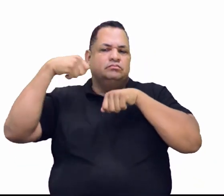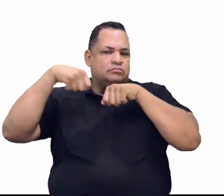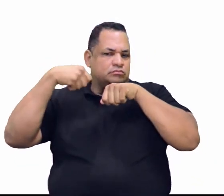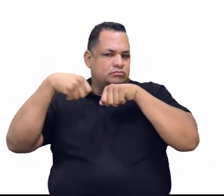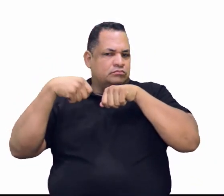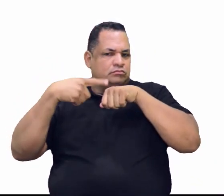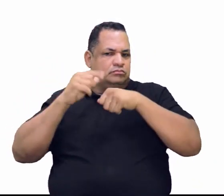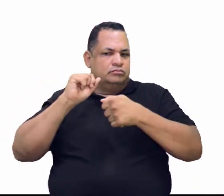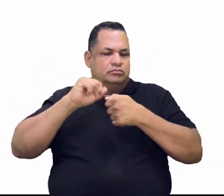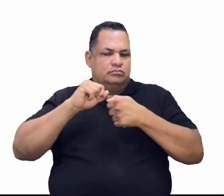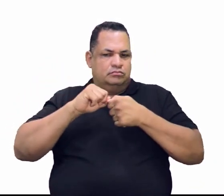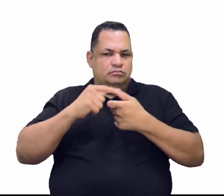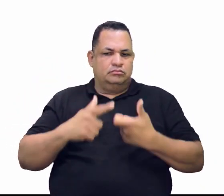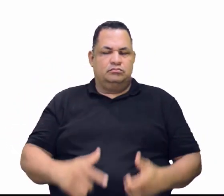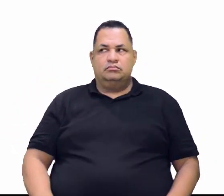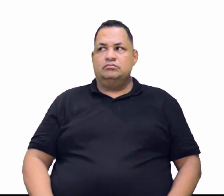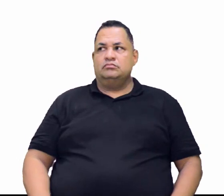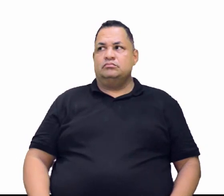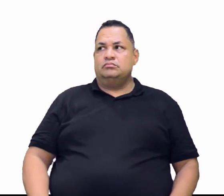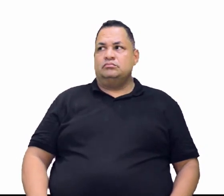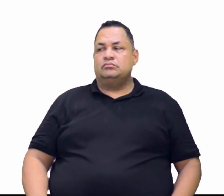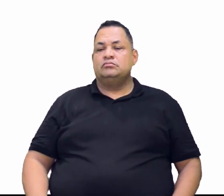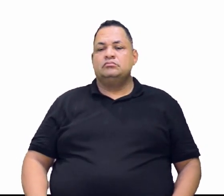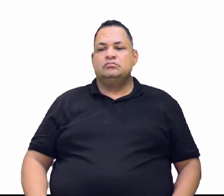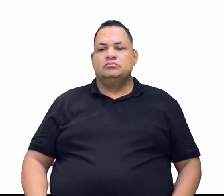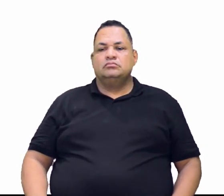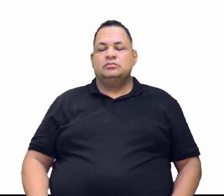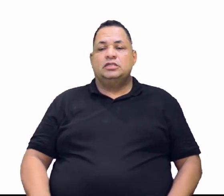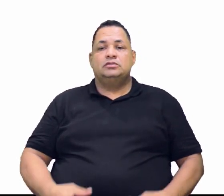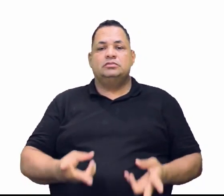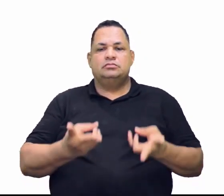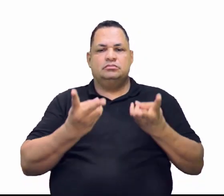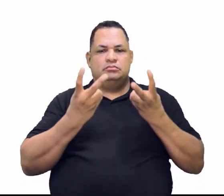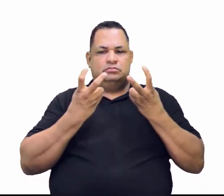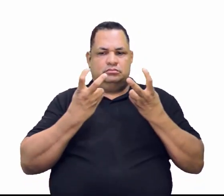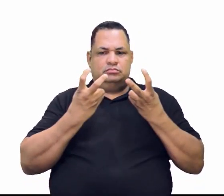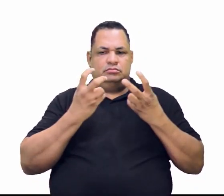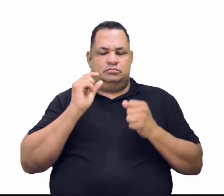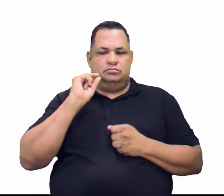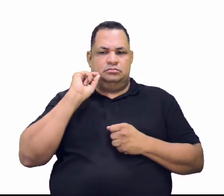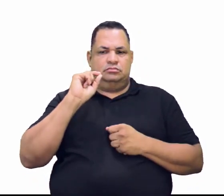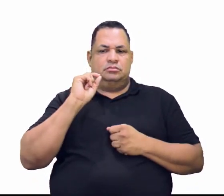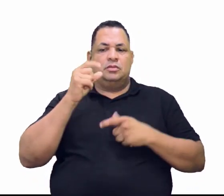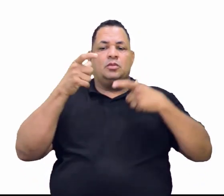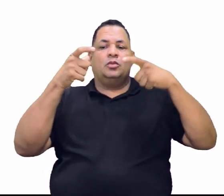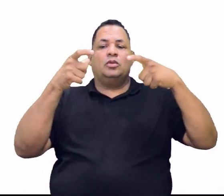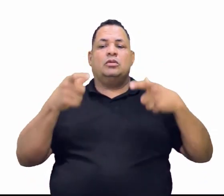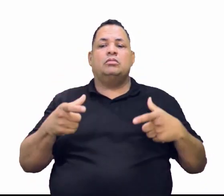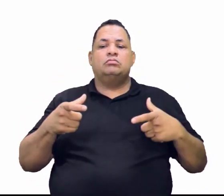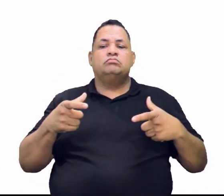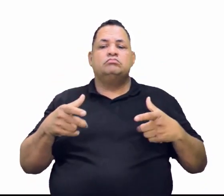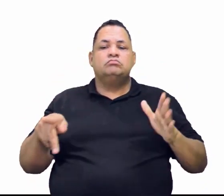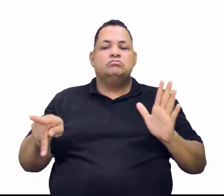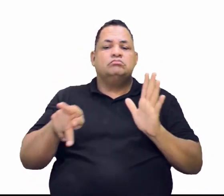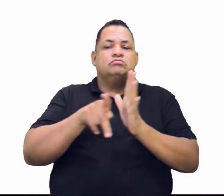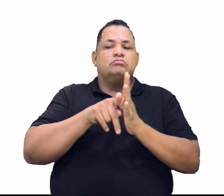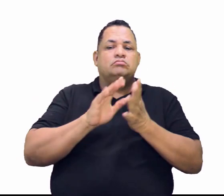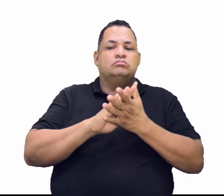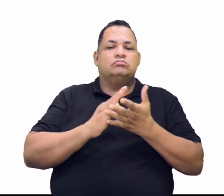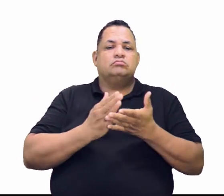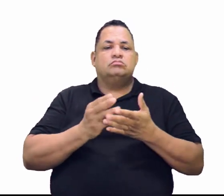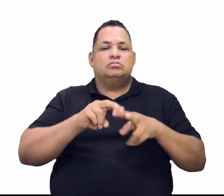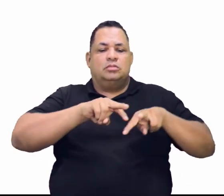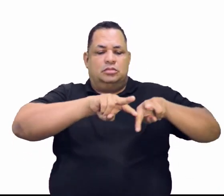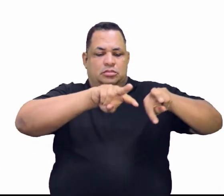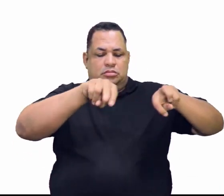externa. Onde vocês vão perceber o local em si desse Garipo do